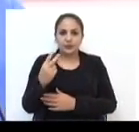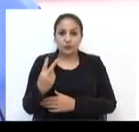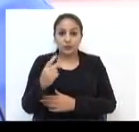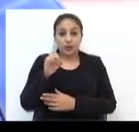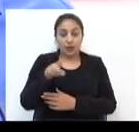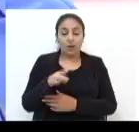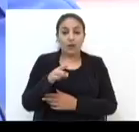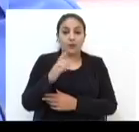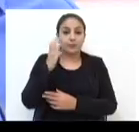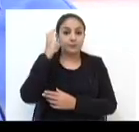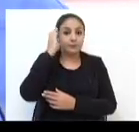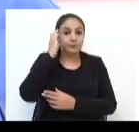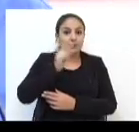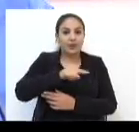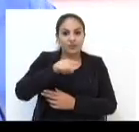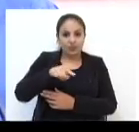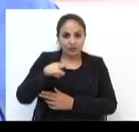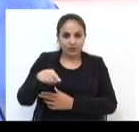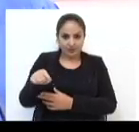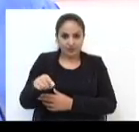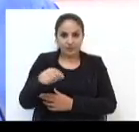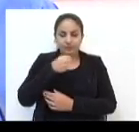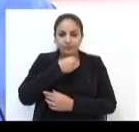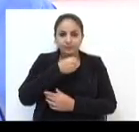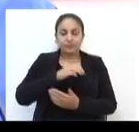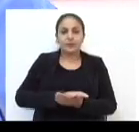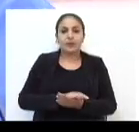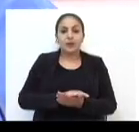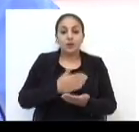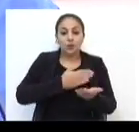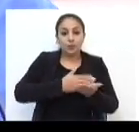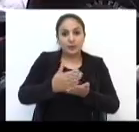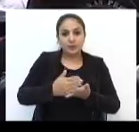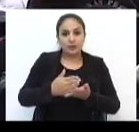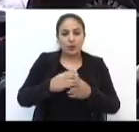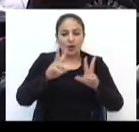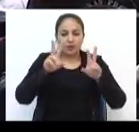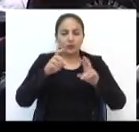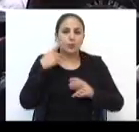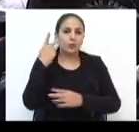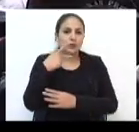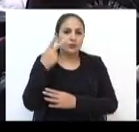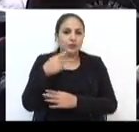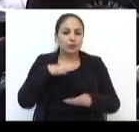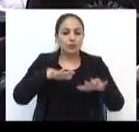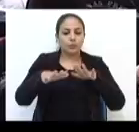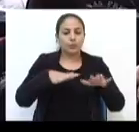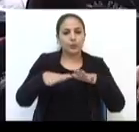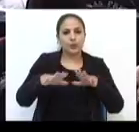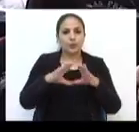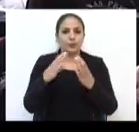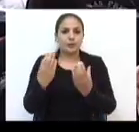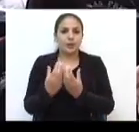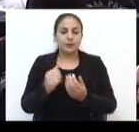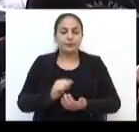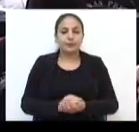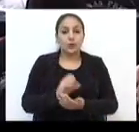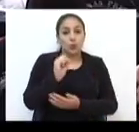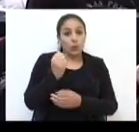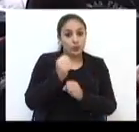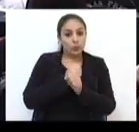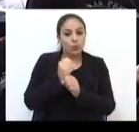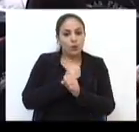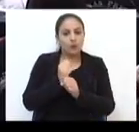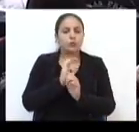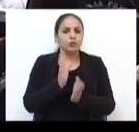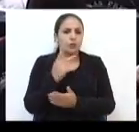radialista e iniciou sua trajetória política no movimento comunitário. Há oito anos assumiu uma cadeira no Legislativo